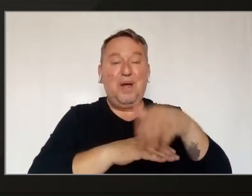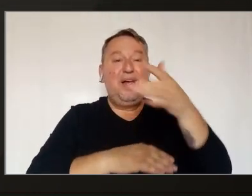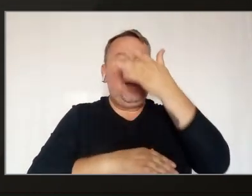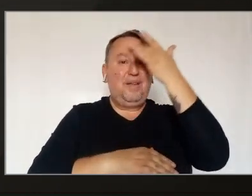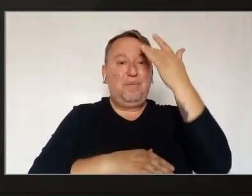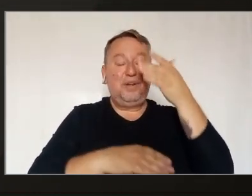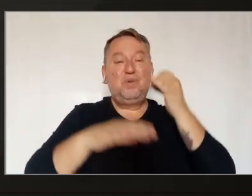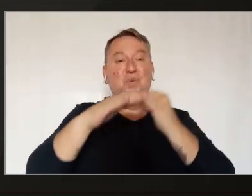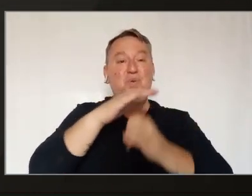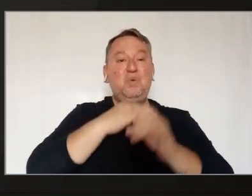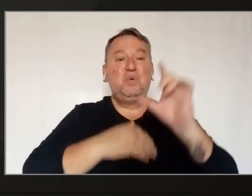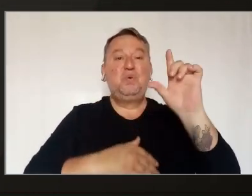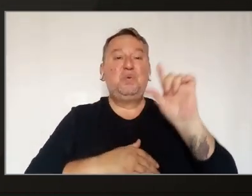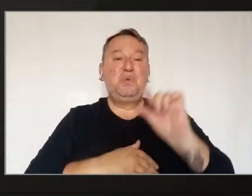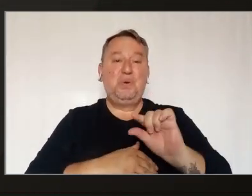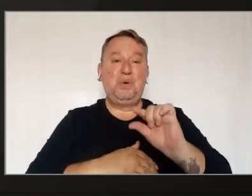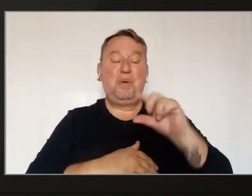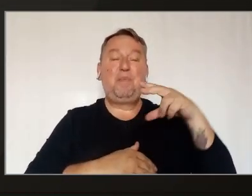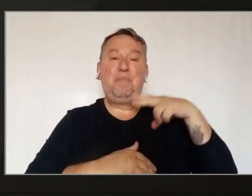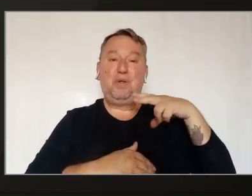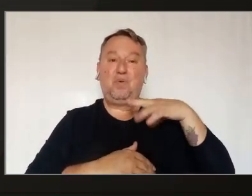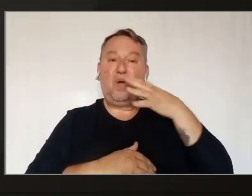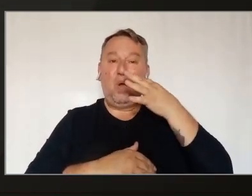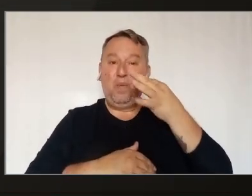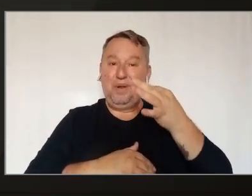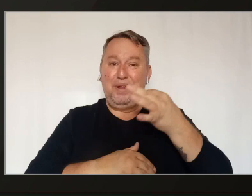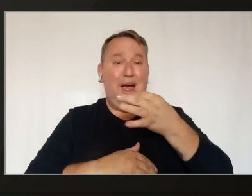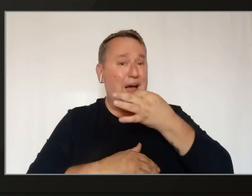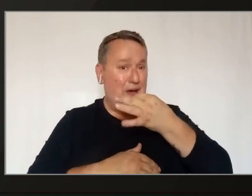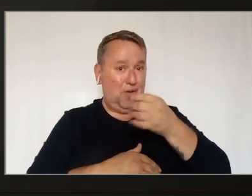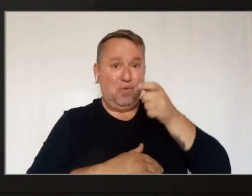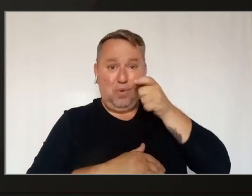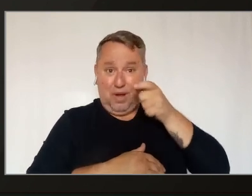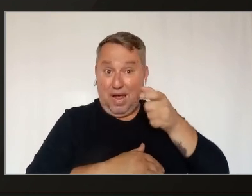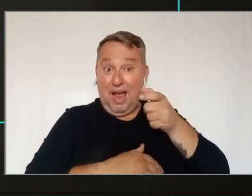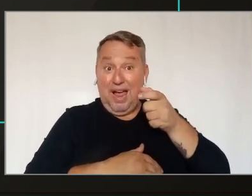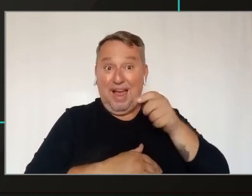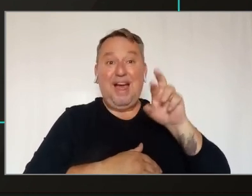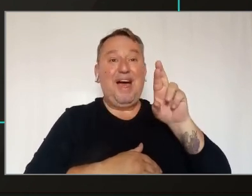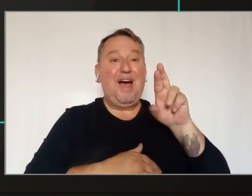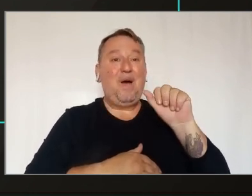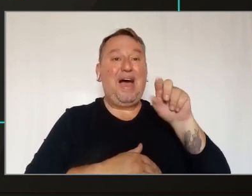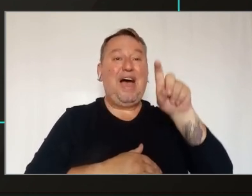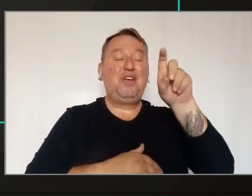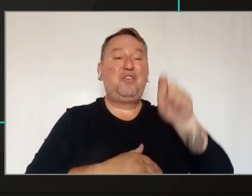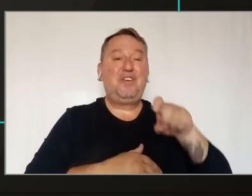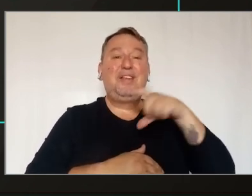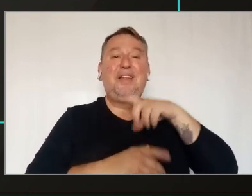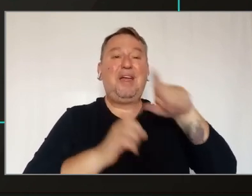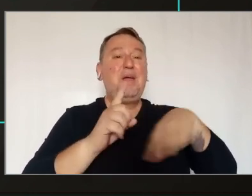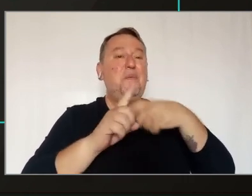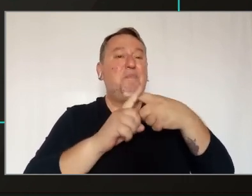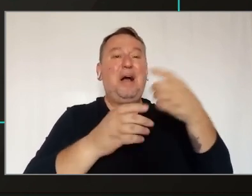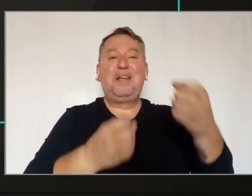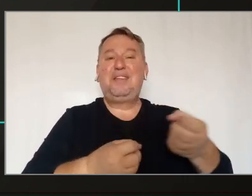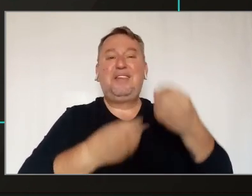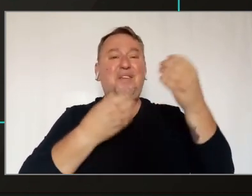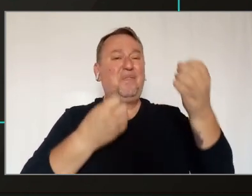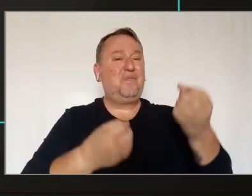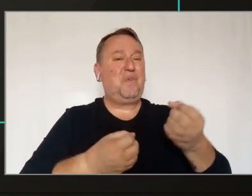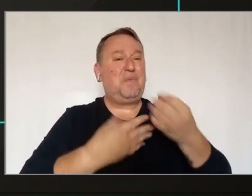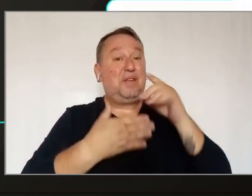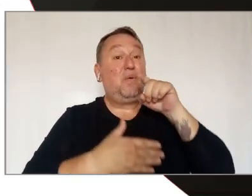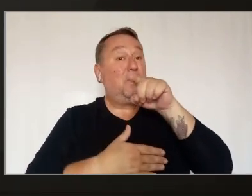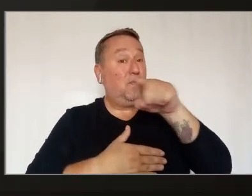pessoas investiram menos pessoalmente. Achou interessante? O Raio-X tem muito mais dados e recortes,